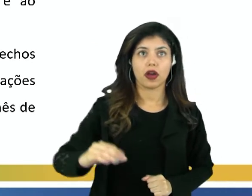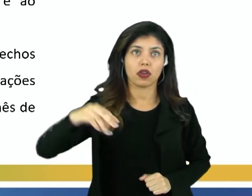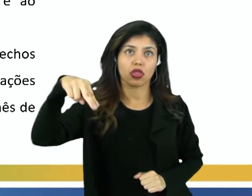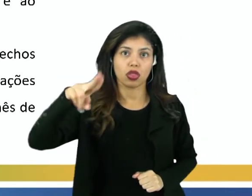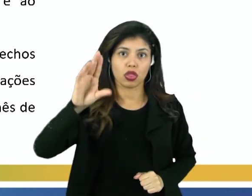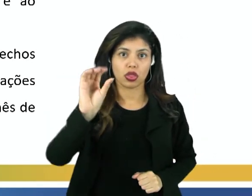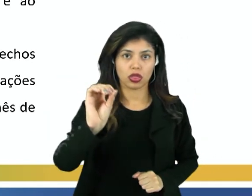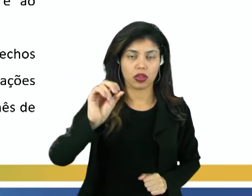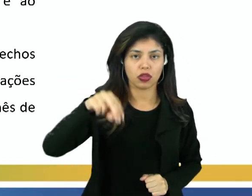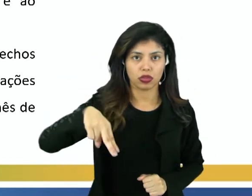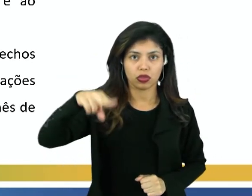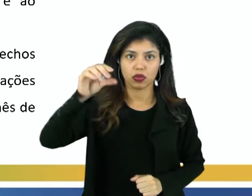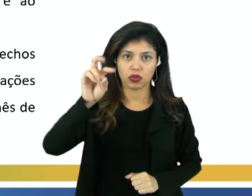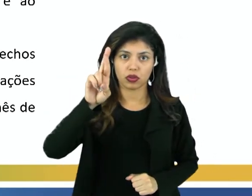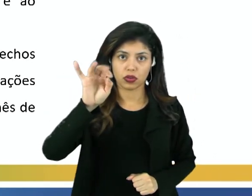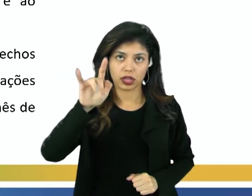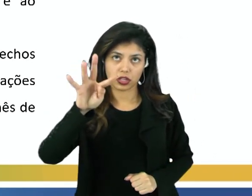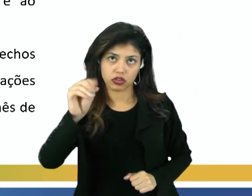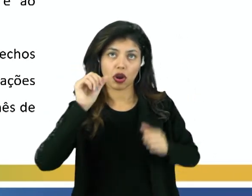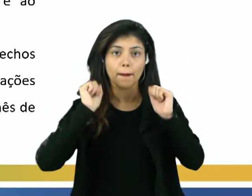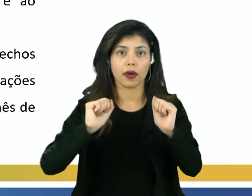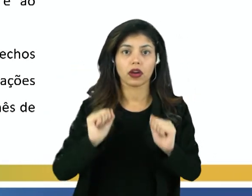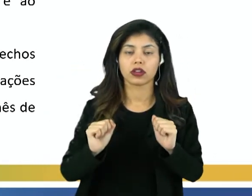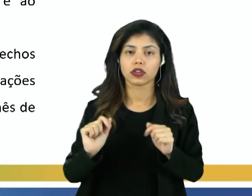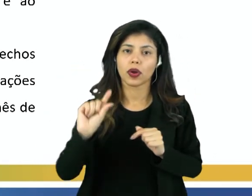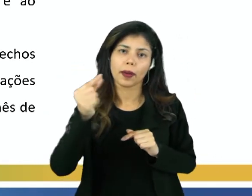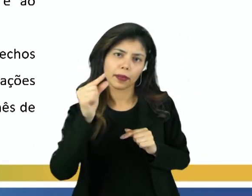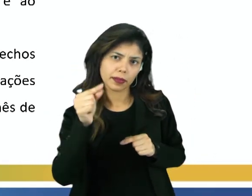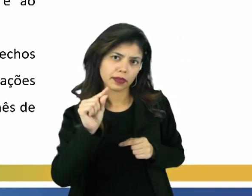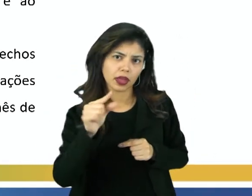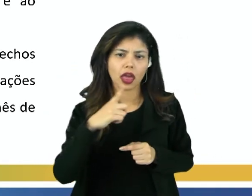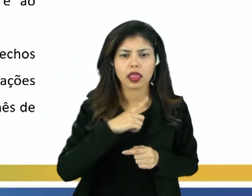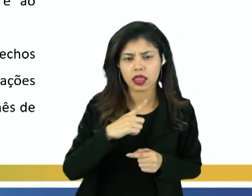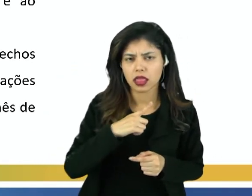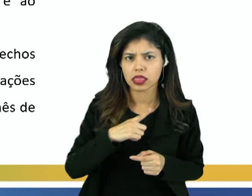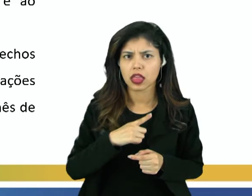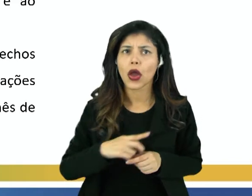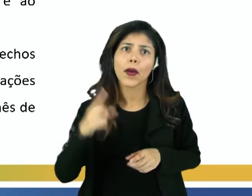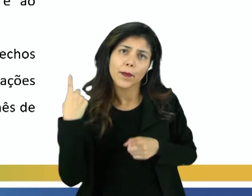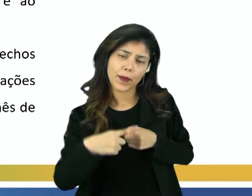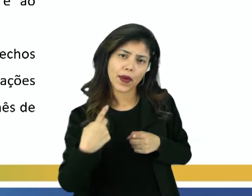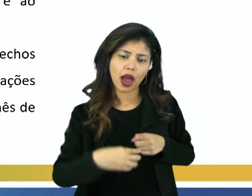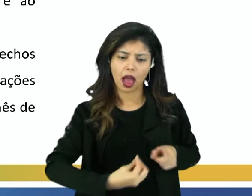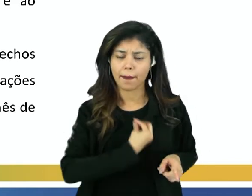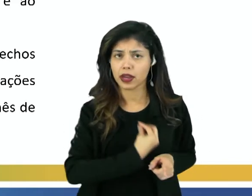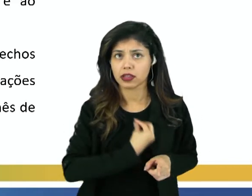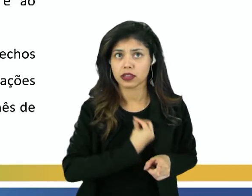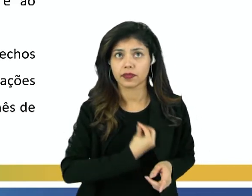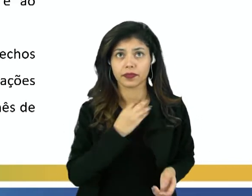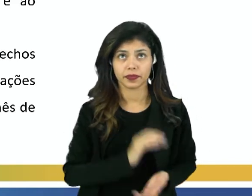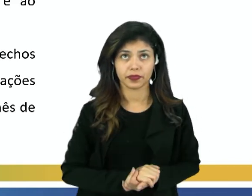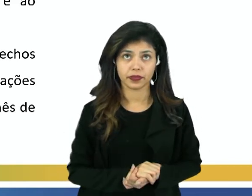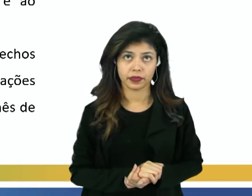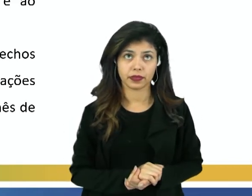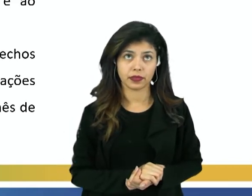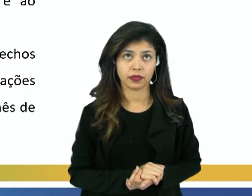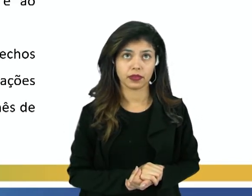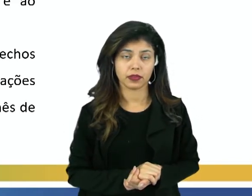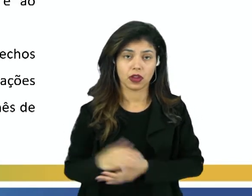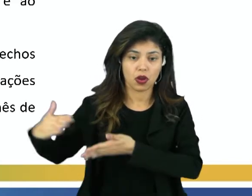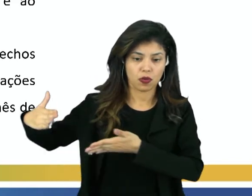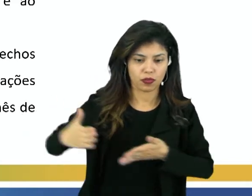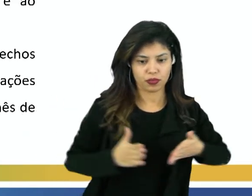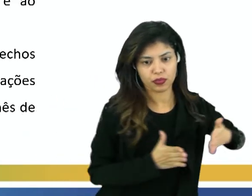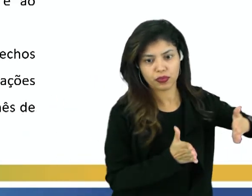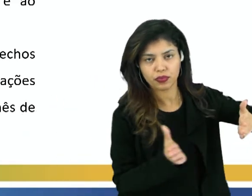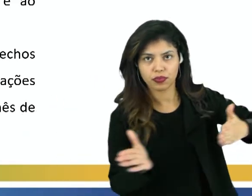mas seu traçado pode sofrer pequenas modificações devido à presença de meandros, que nada mais é do que curvas.